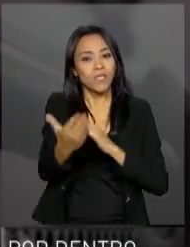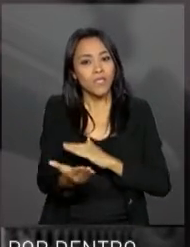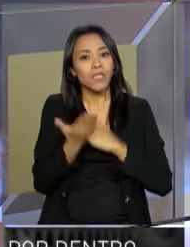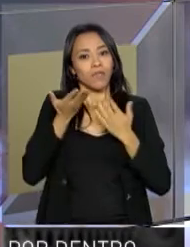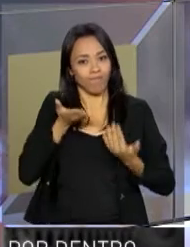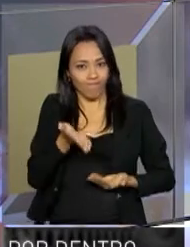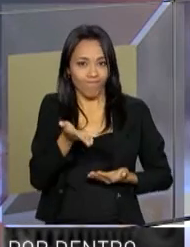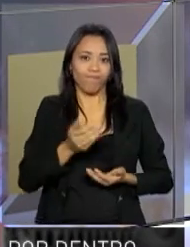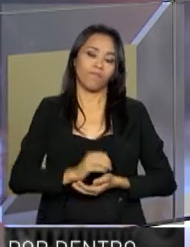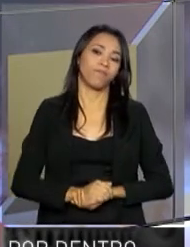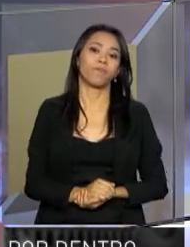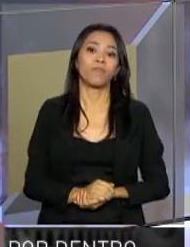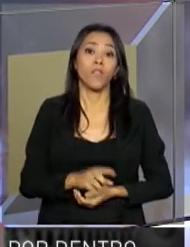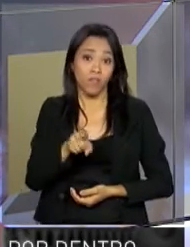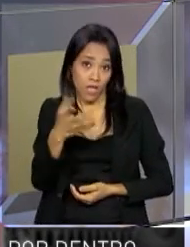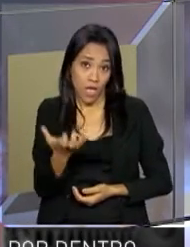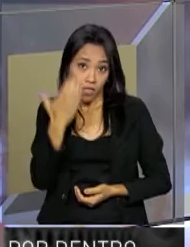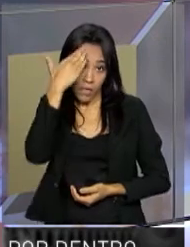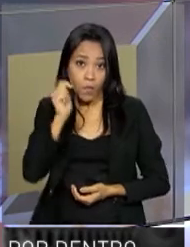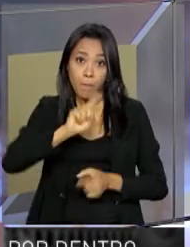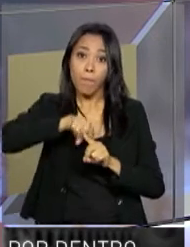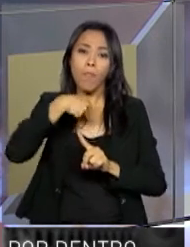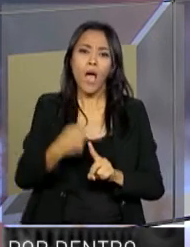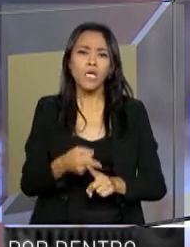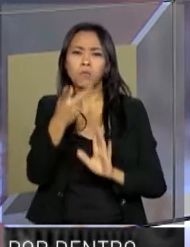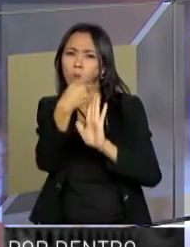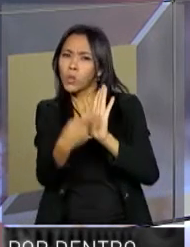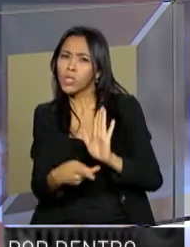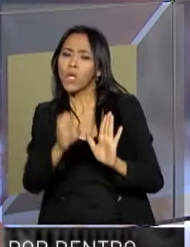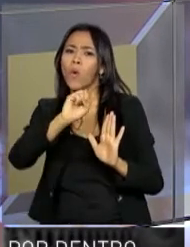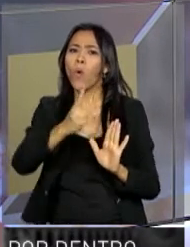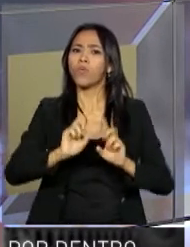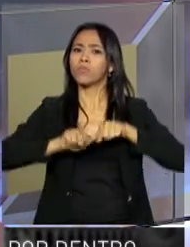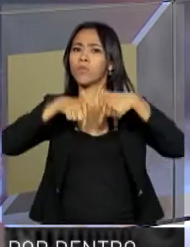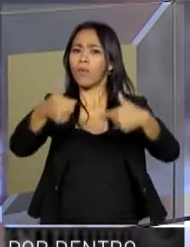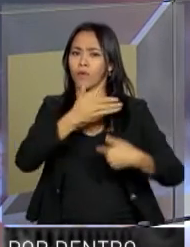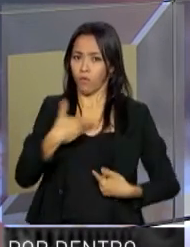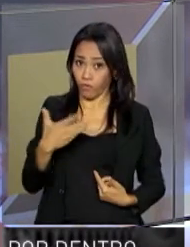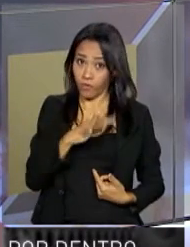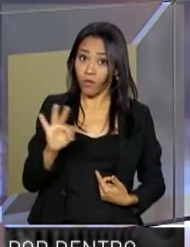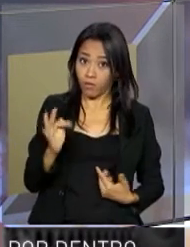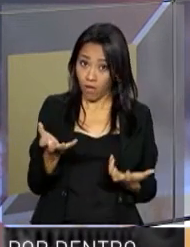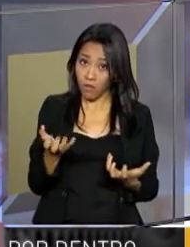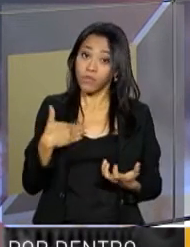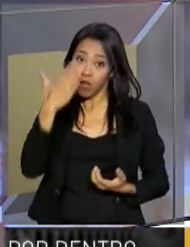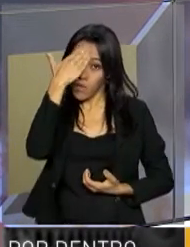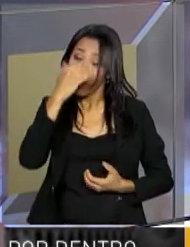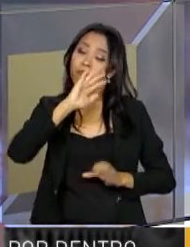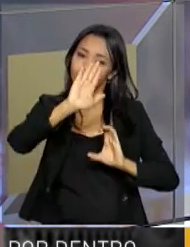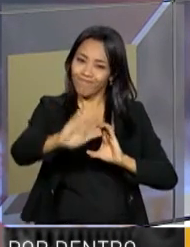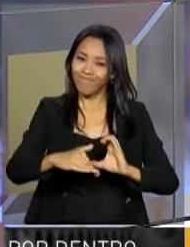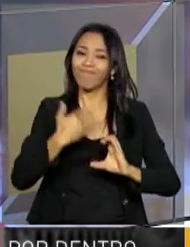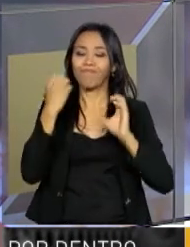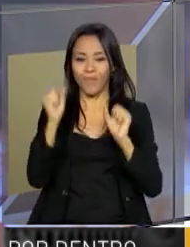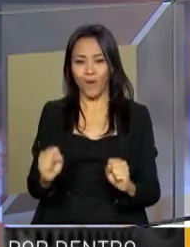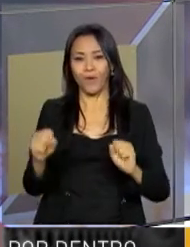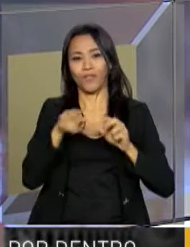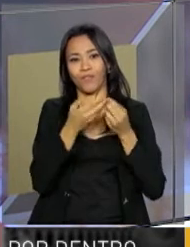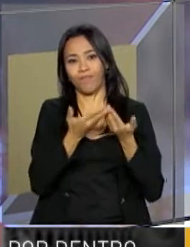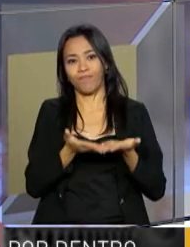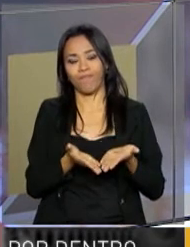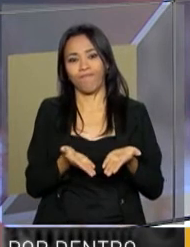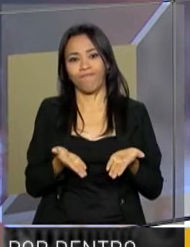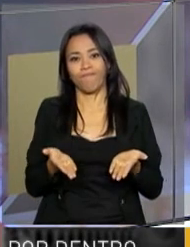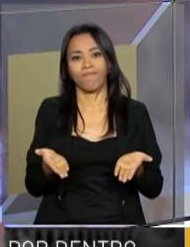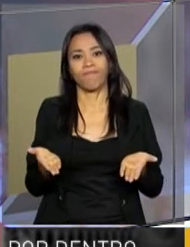desses serviços. Quer saber mais sobre algum projeto ou ação do governo federal? Escreva para por dentro do governo, arroba